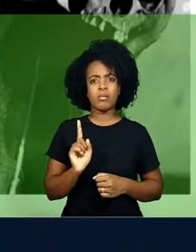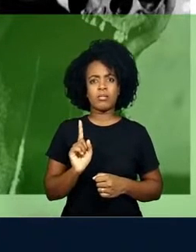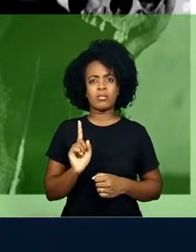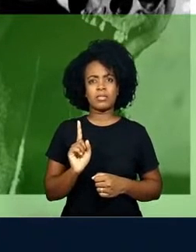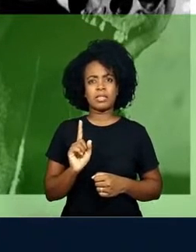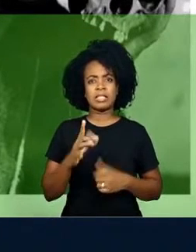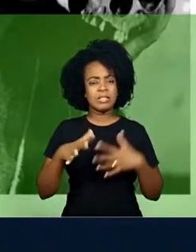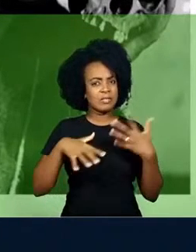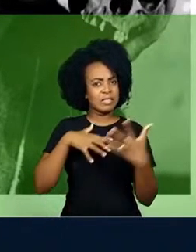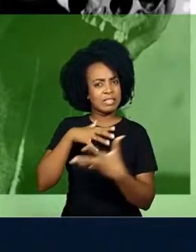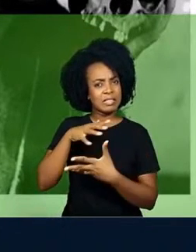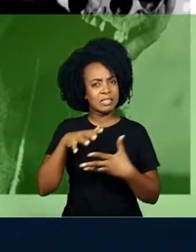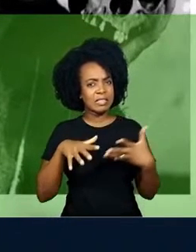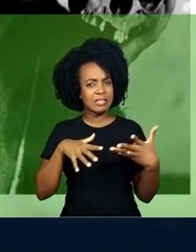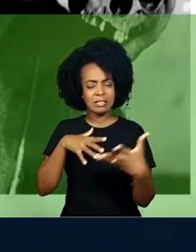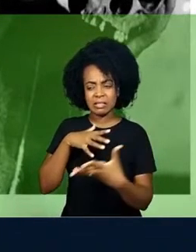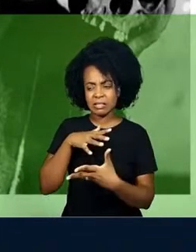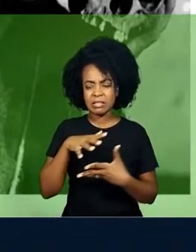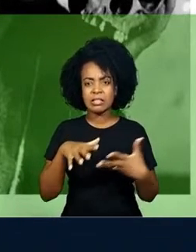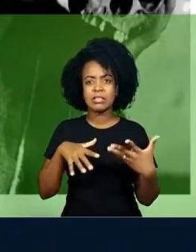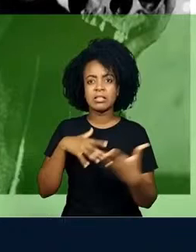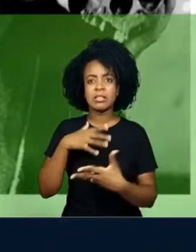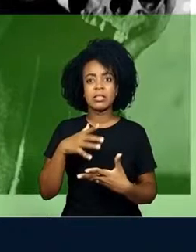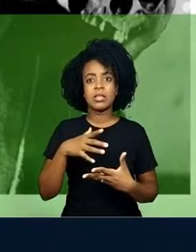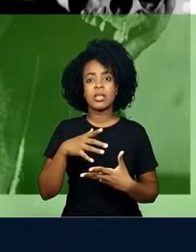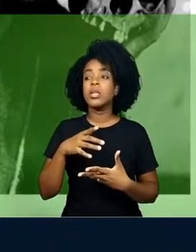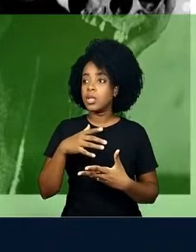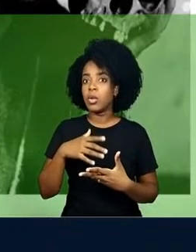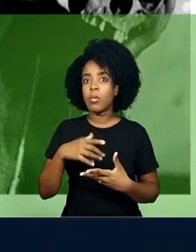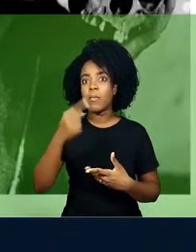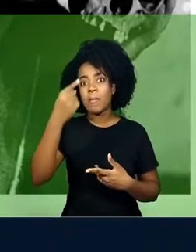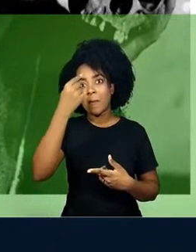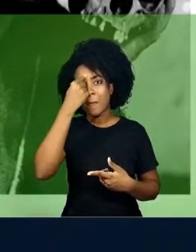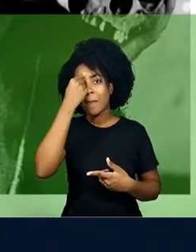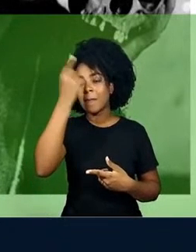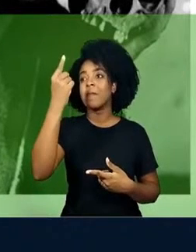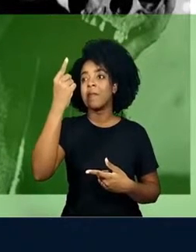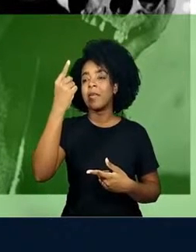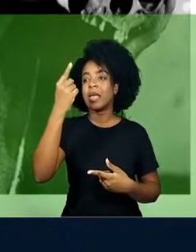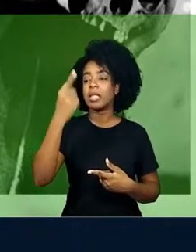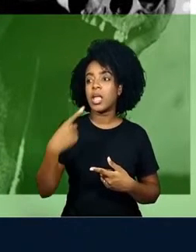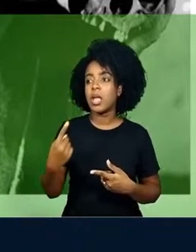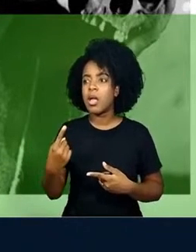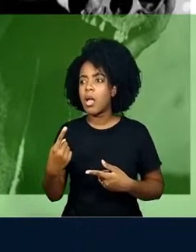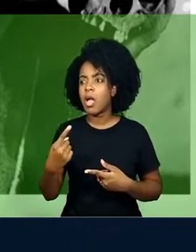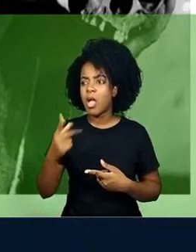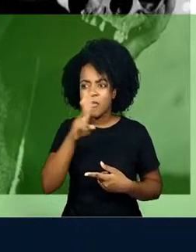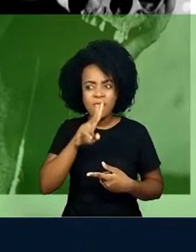Esse ser ou não ser shakesperiano também é um ser ou não ser diante da morte, diante da vida,